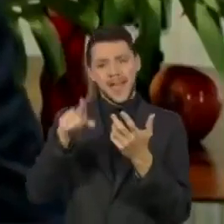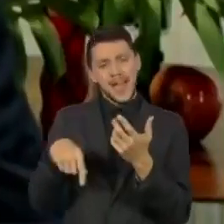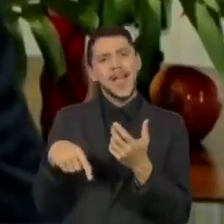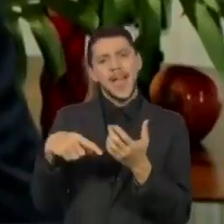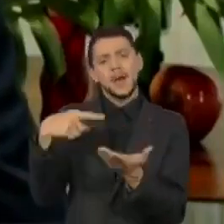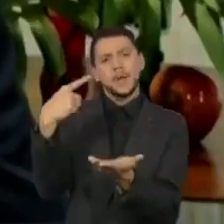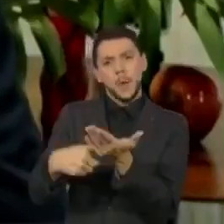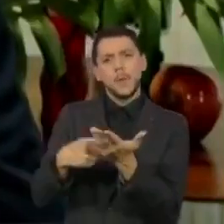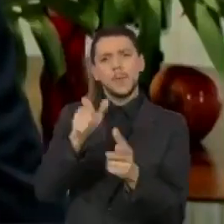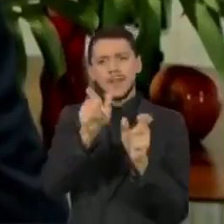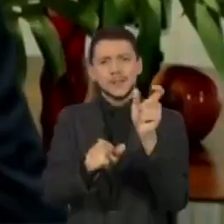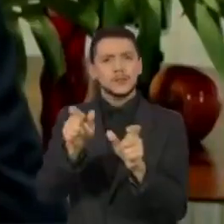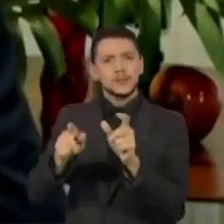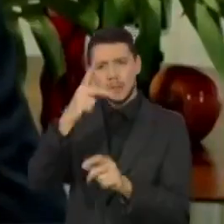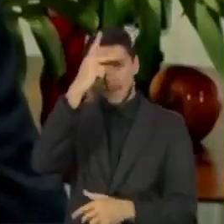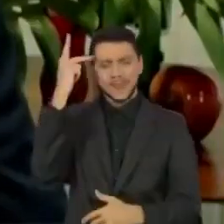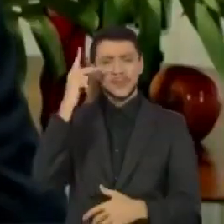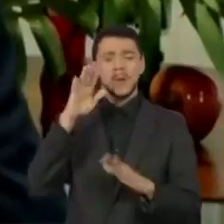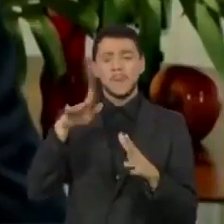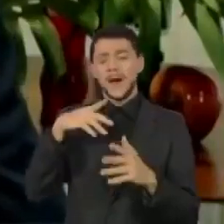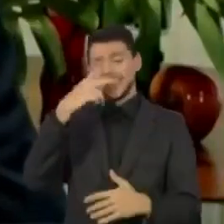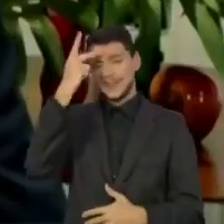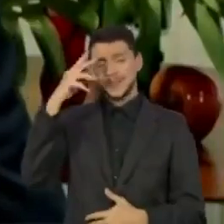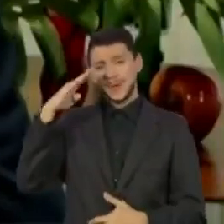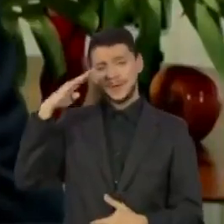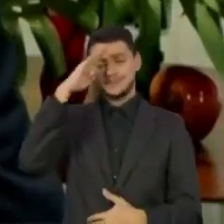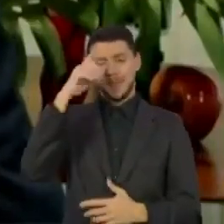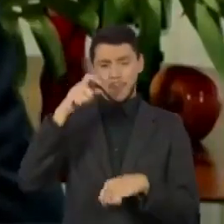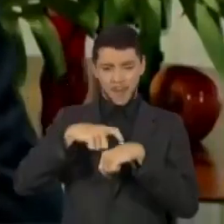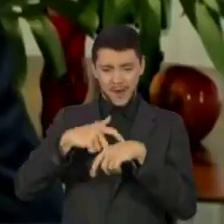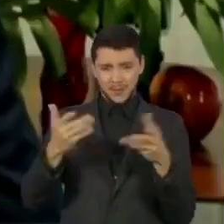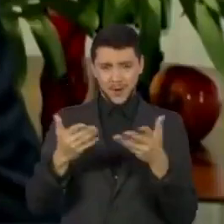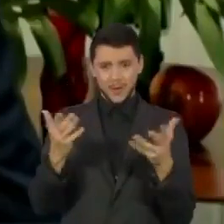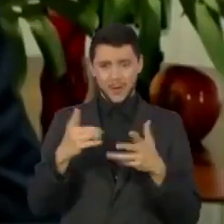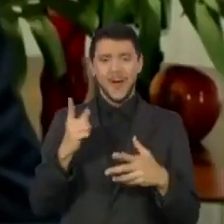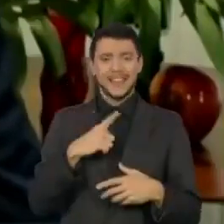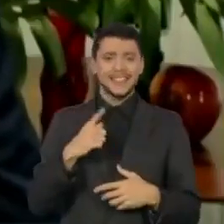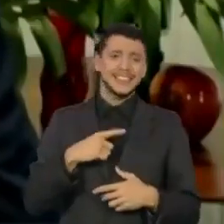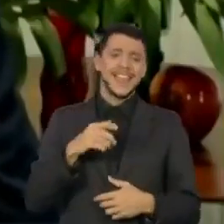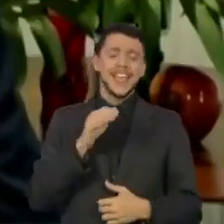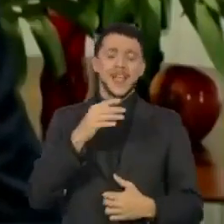de quem ocupa o poder no momento. É isso que Paulo Feire, sem dúvida, olharia com carinho.